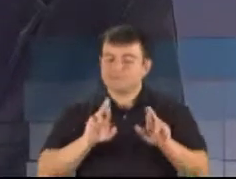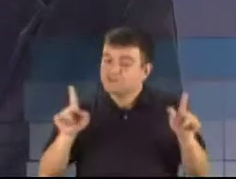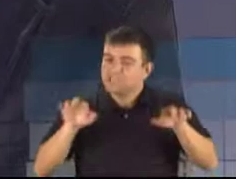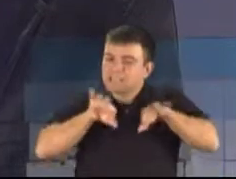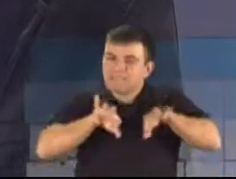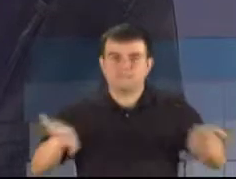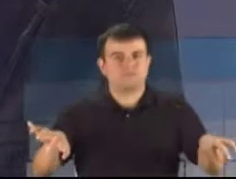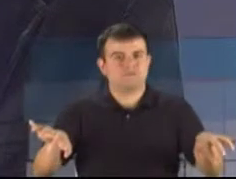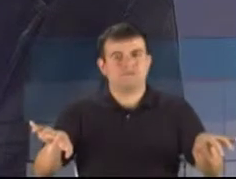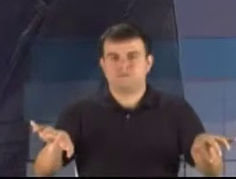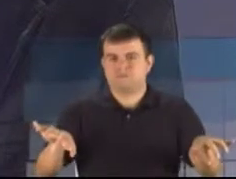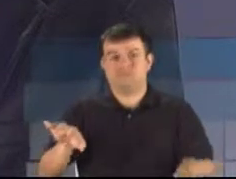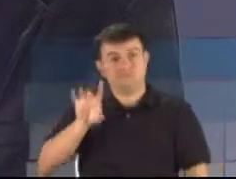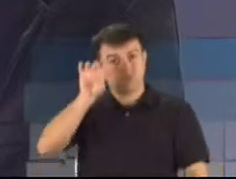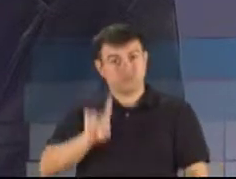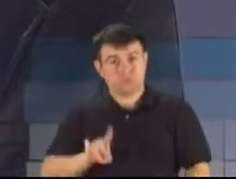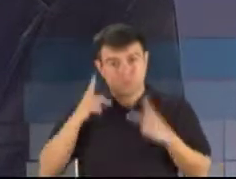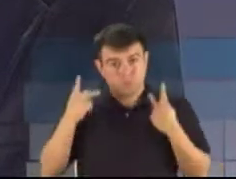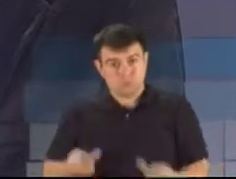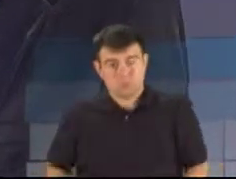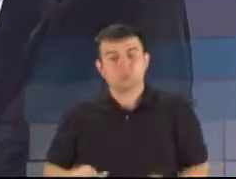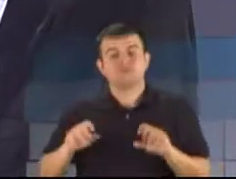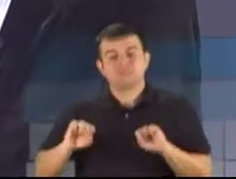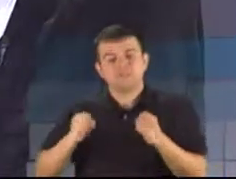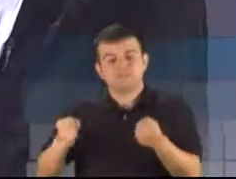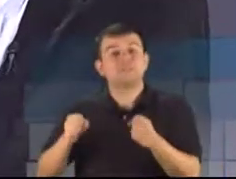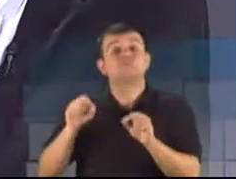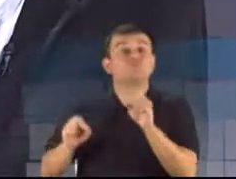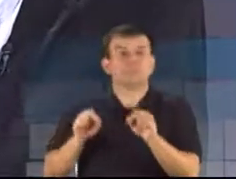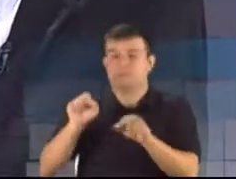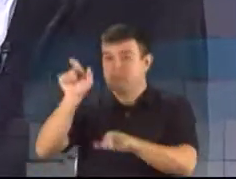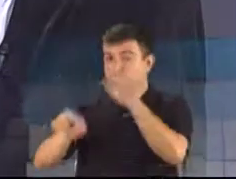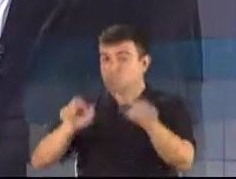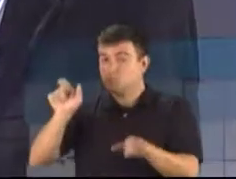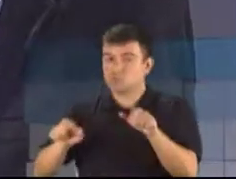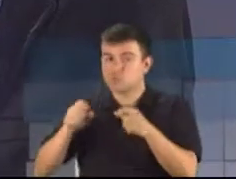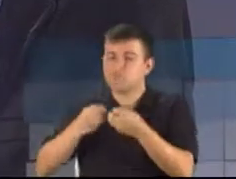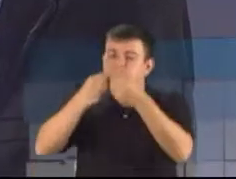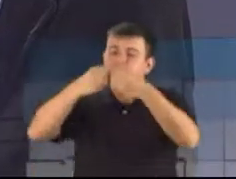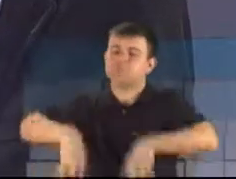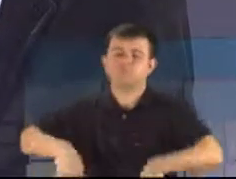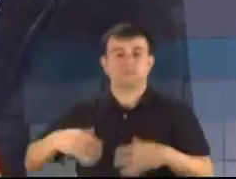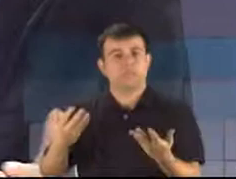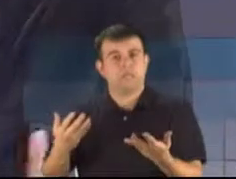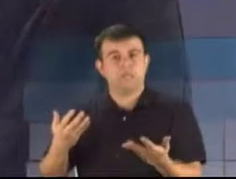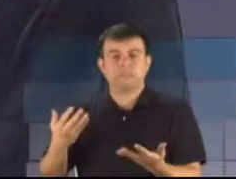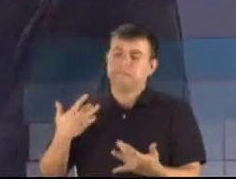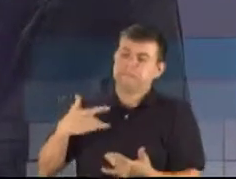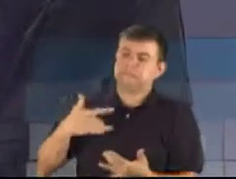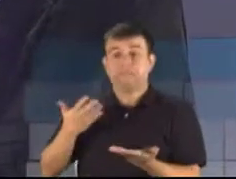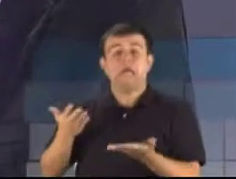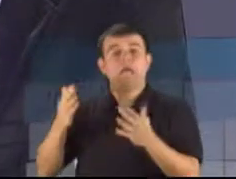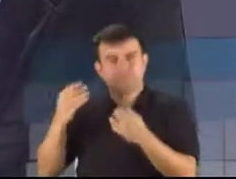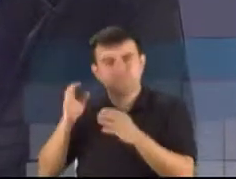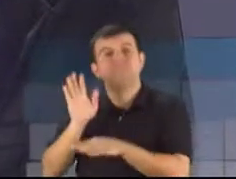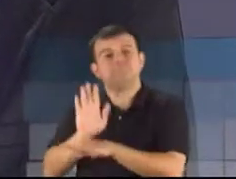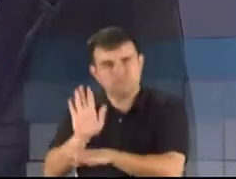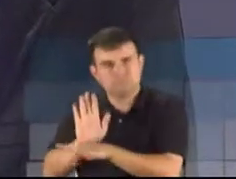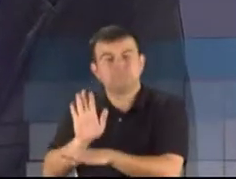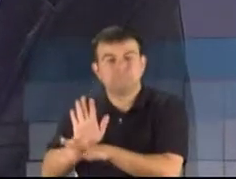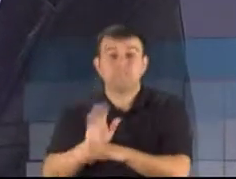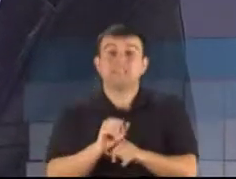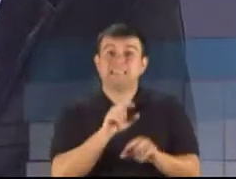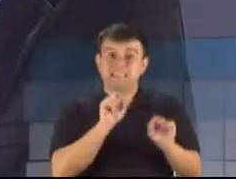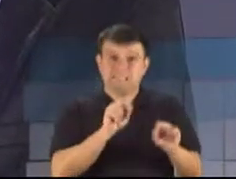coisas. Direitos Humanos é aquele que defende as pessoas que são prejudicadas, não o assassino. O assassino tem que ser conforme as leis